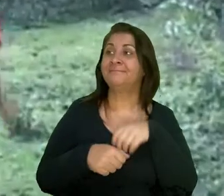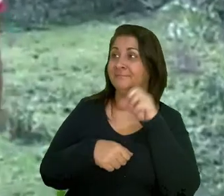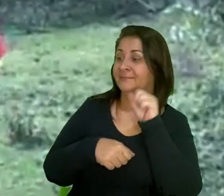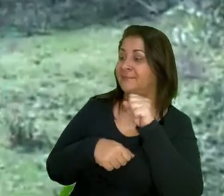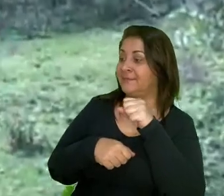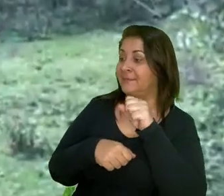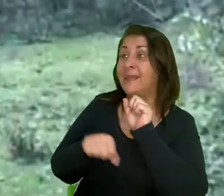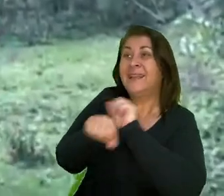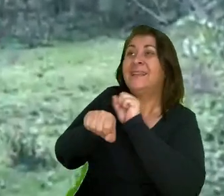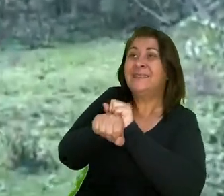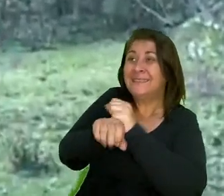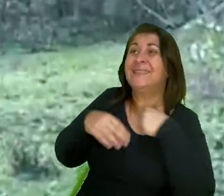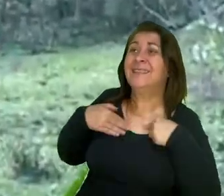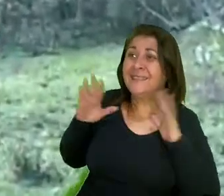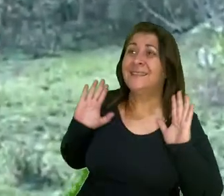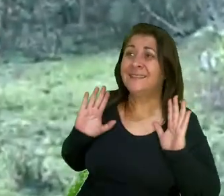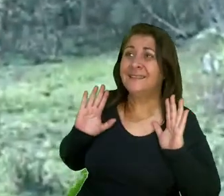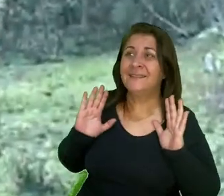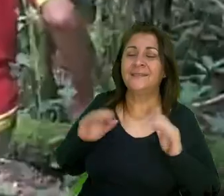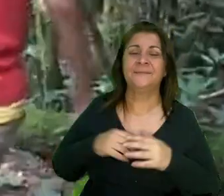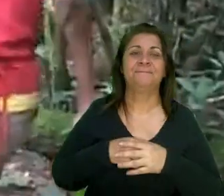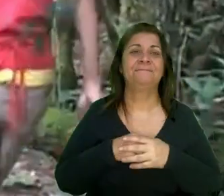Espere por mim